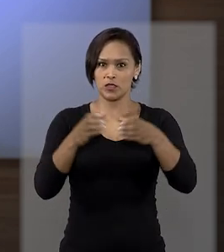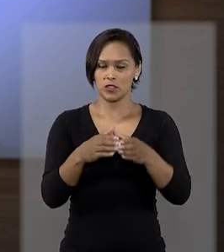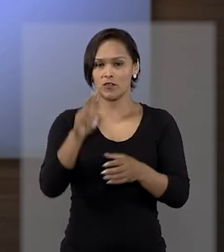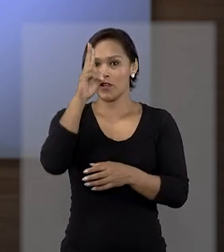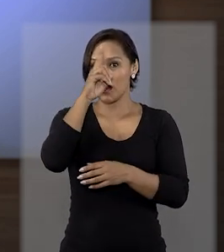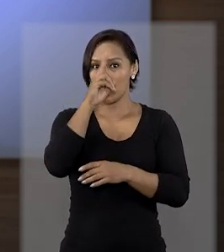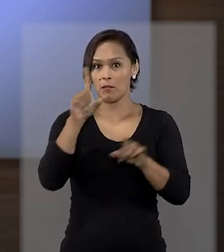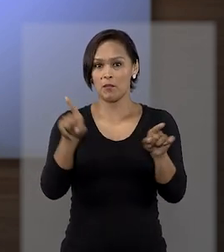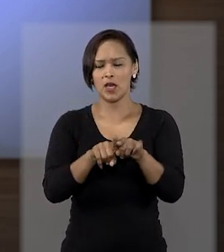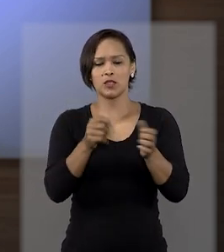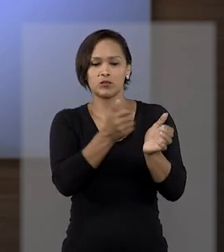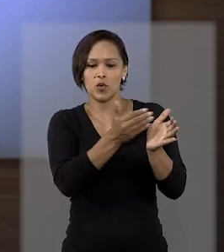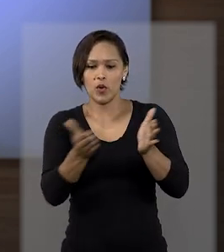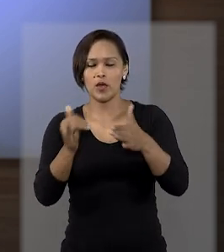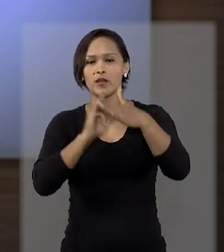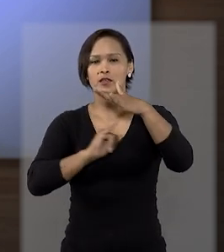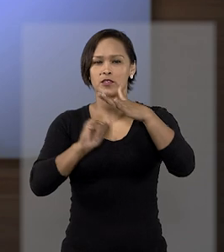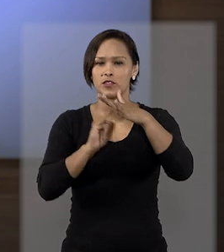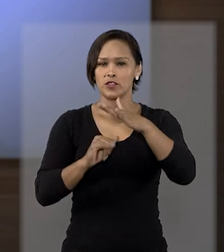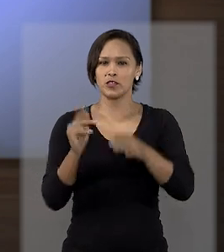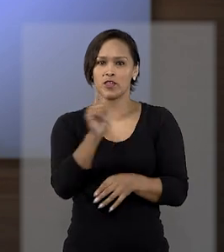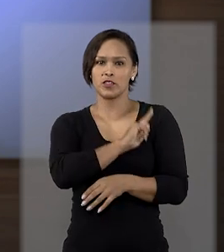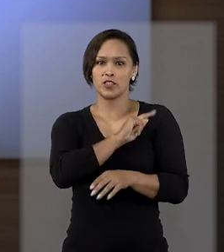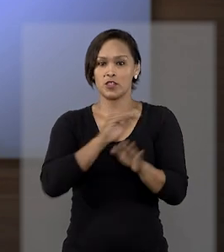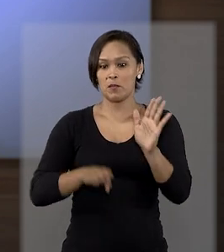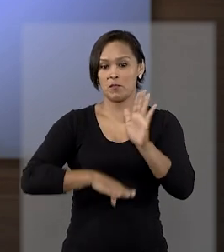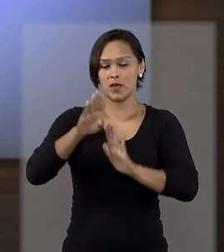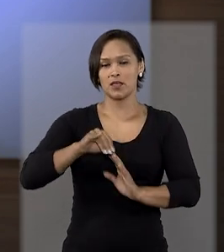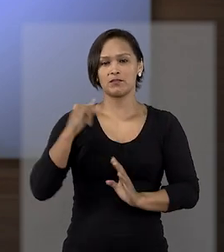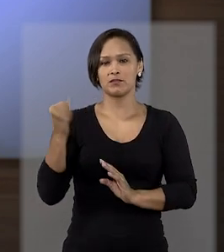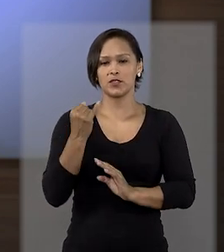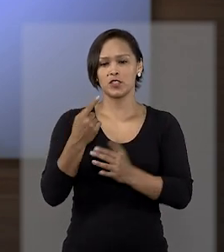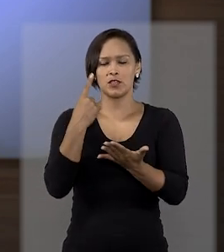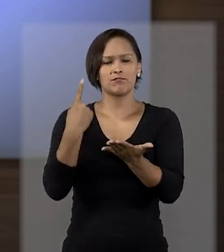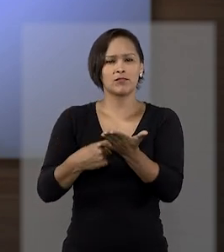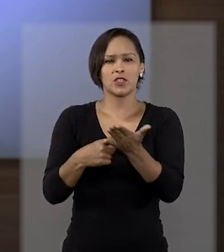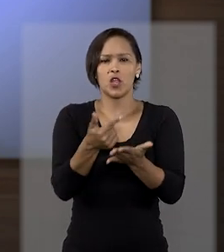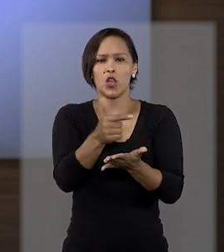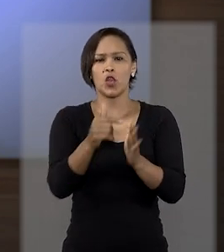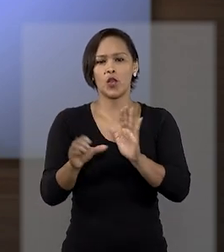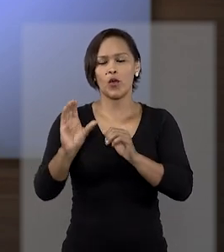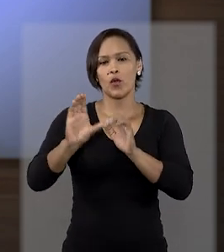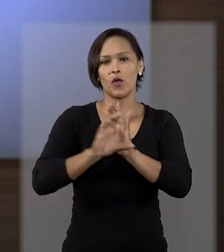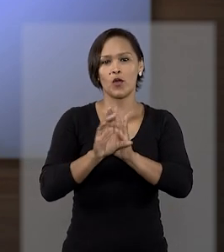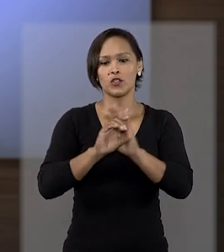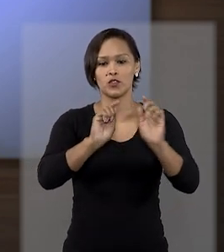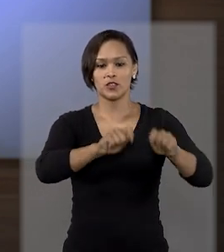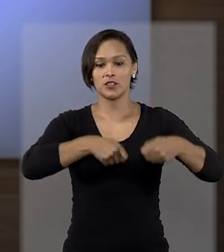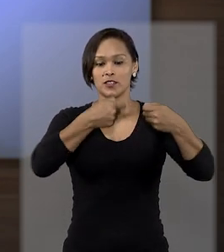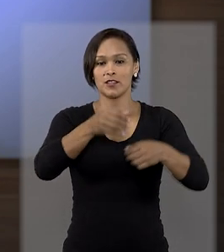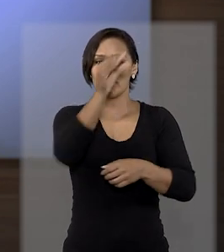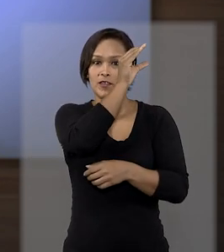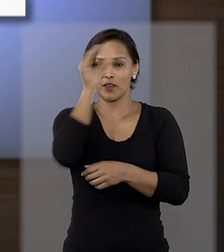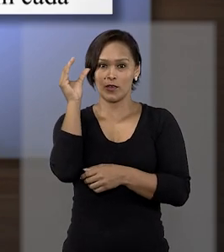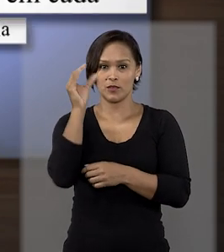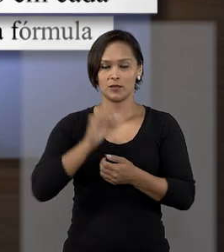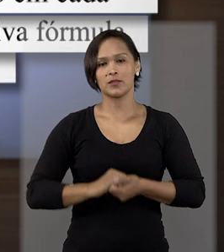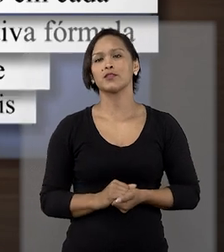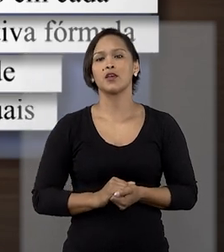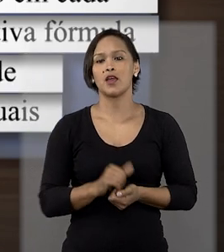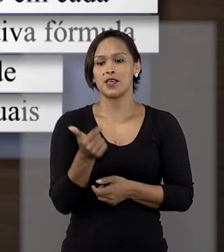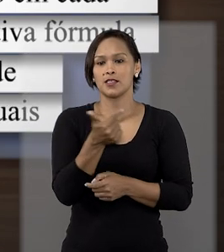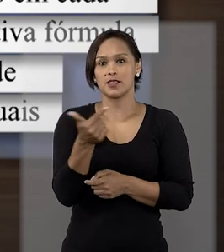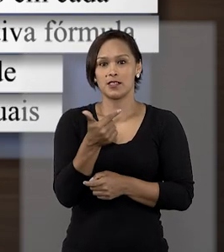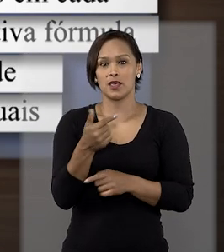quanto às entidades de autogestão, a inaplicabilidade do Código de Defesa do Consumidor. Segunda,